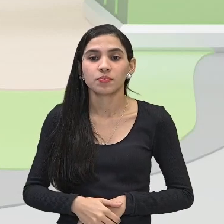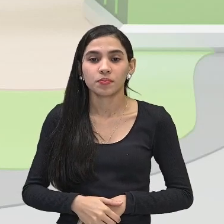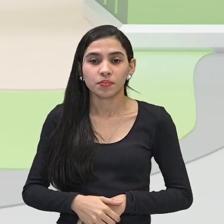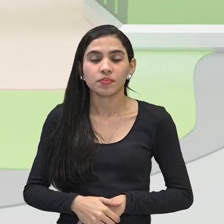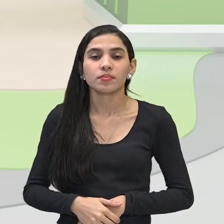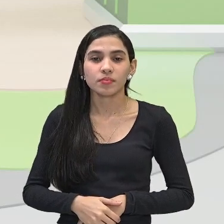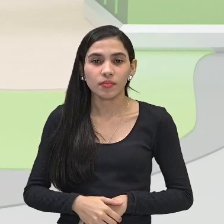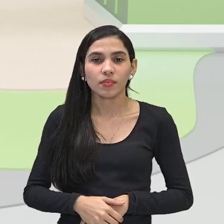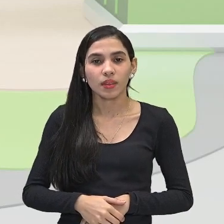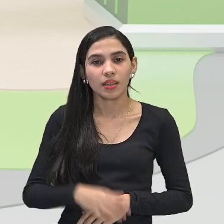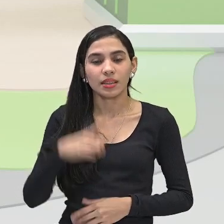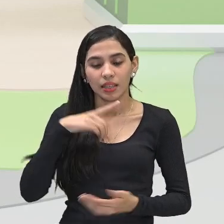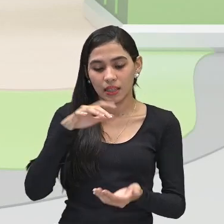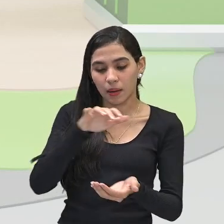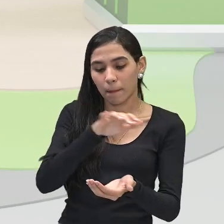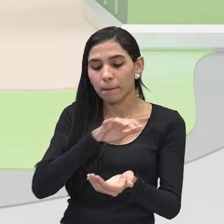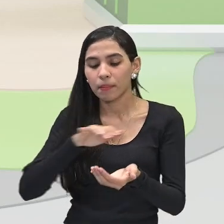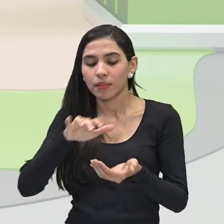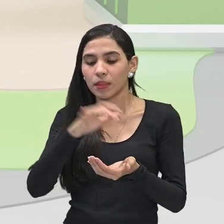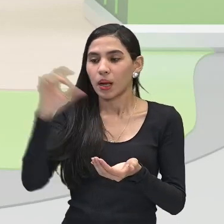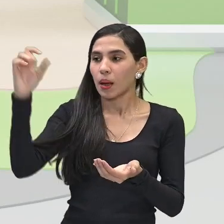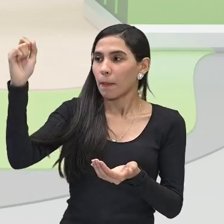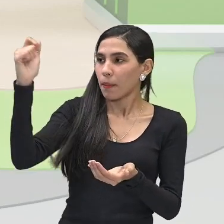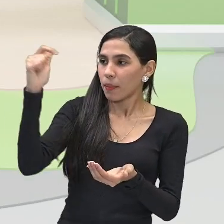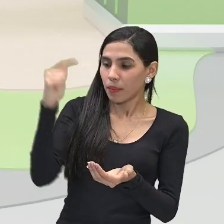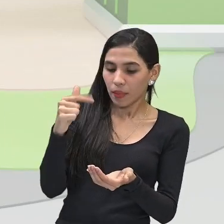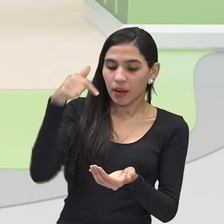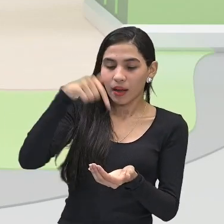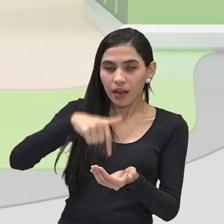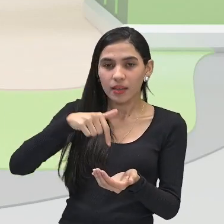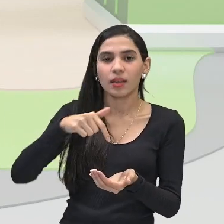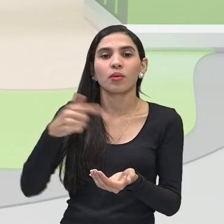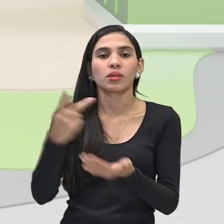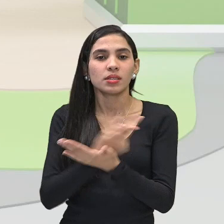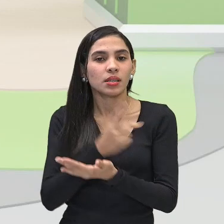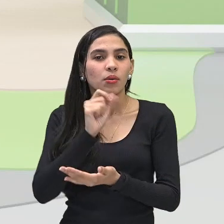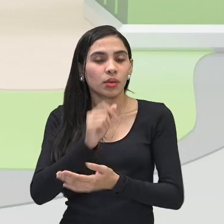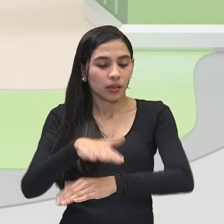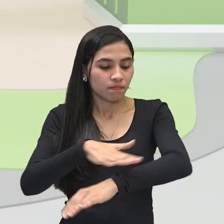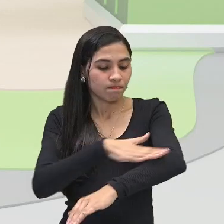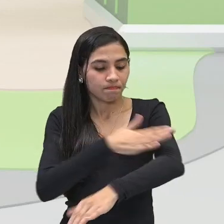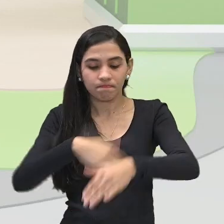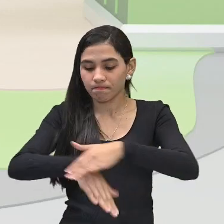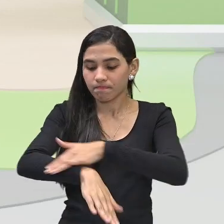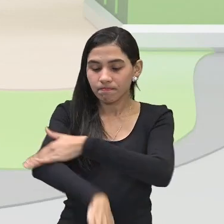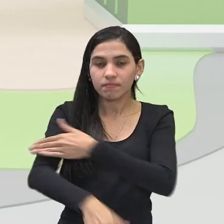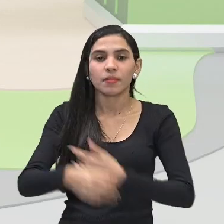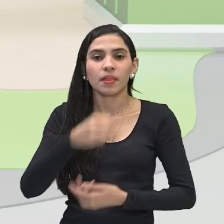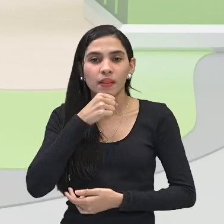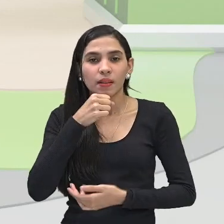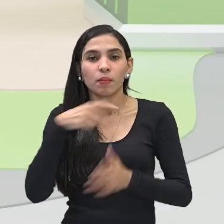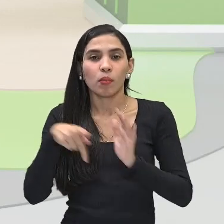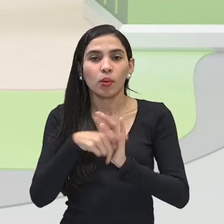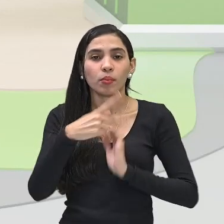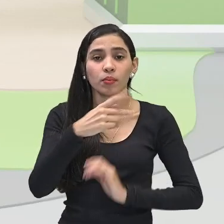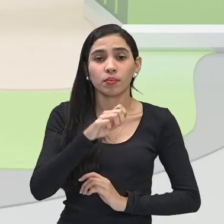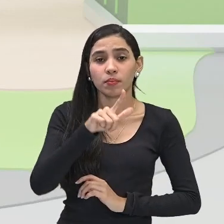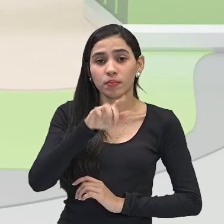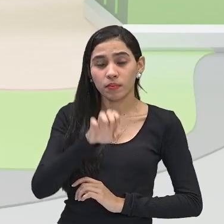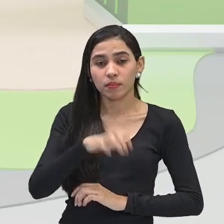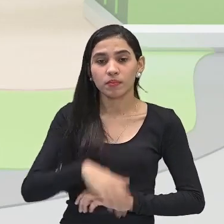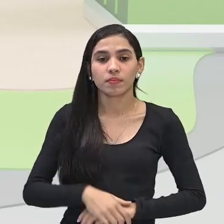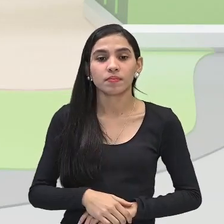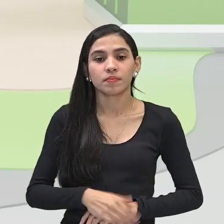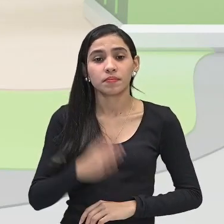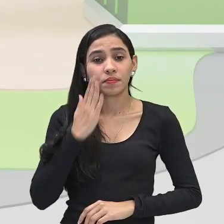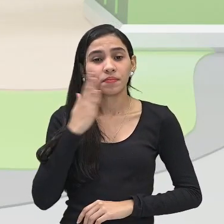eles vão chegar à superfície da terra e aí podem causar, né, queimaduras, envelhecimento precoce da pele. Vamos ver aí